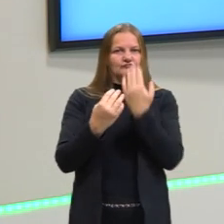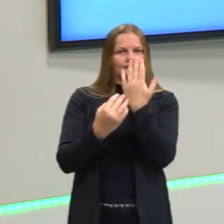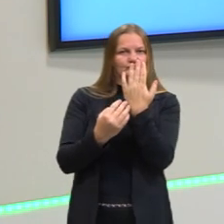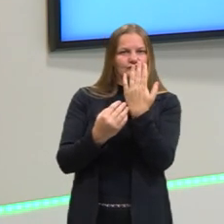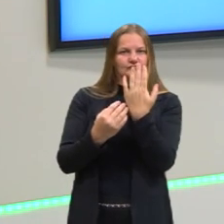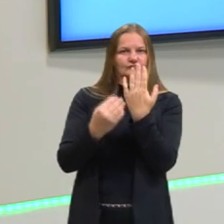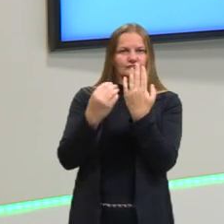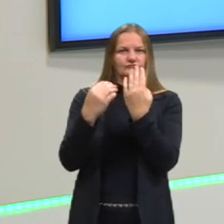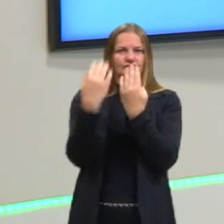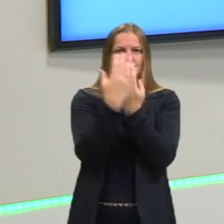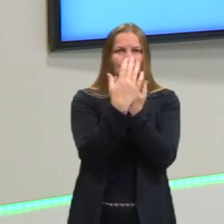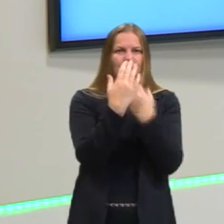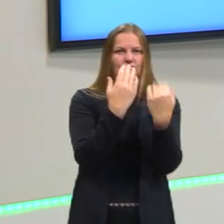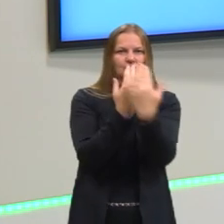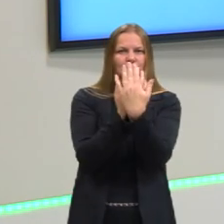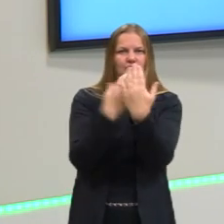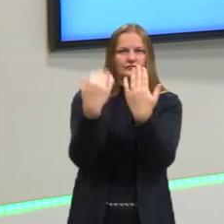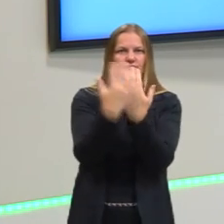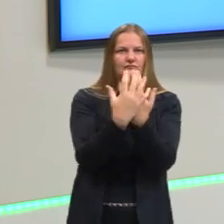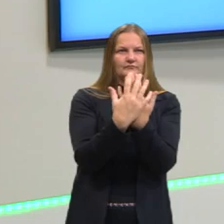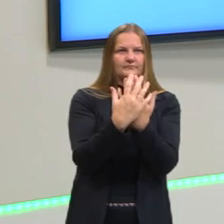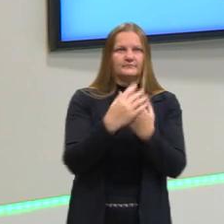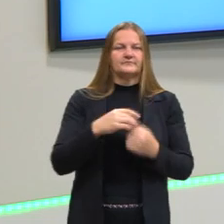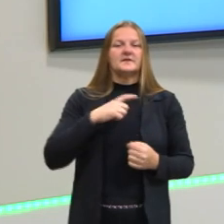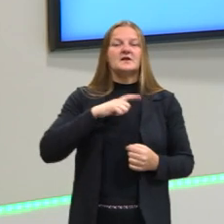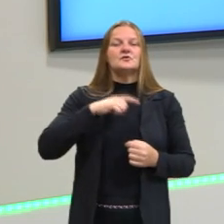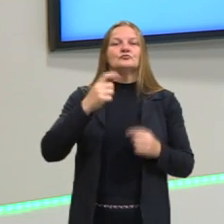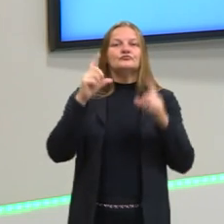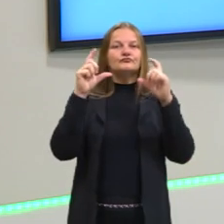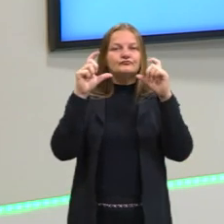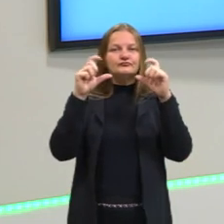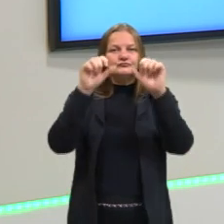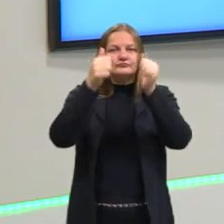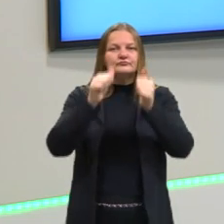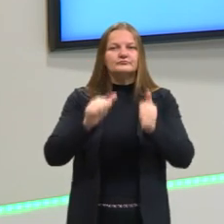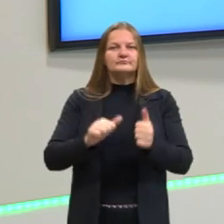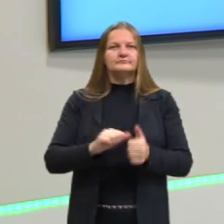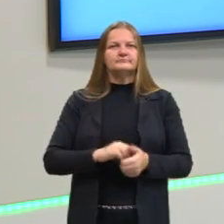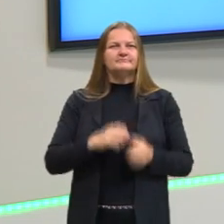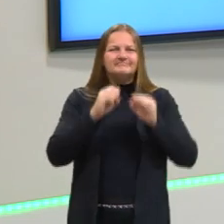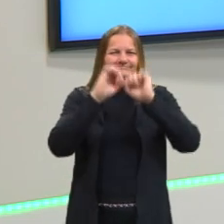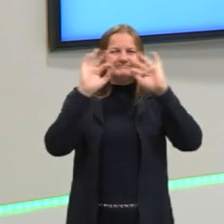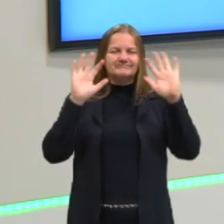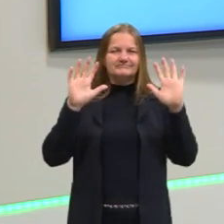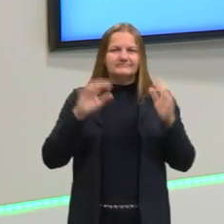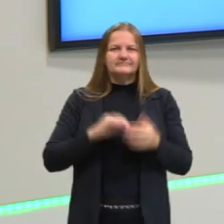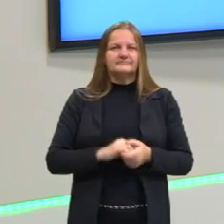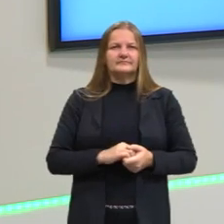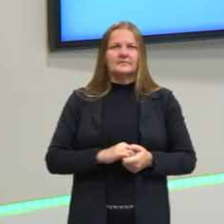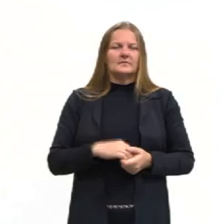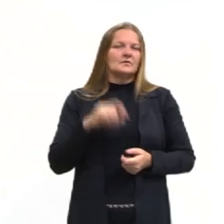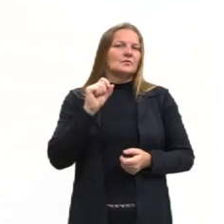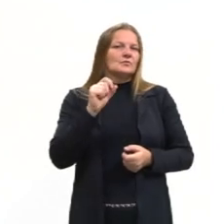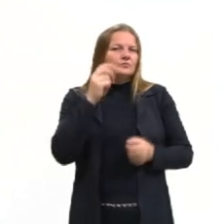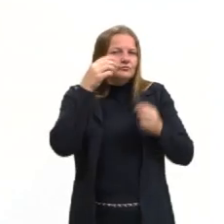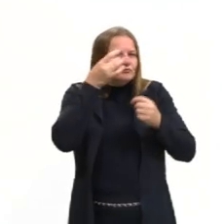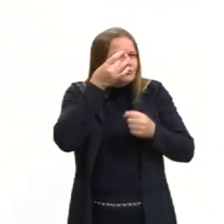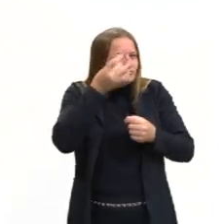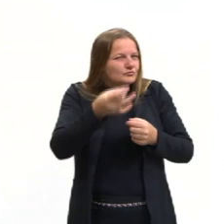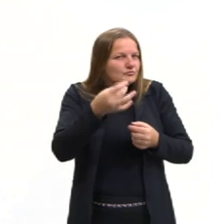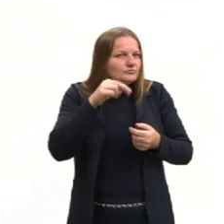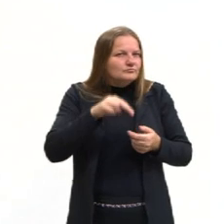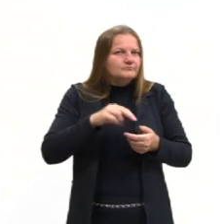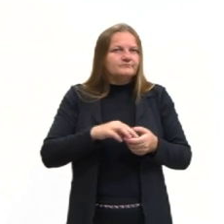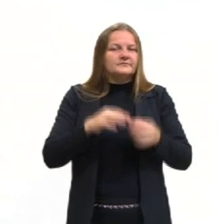figura quatro, aparece uma, duas, três vezes a figura três. Então, nesse sentido, e afirmando a